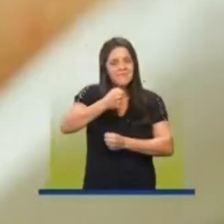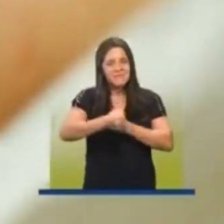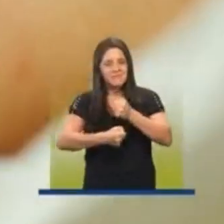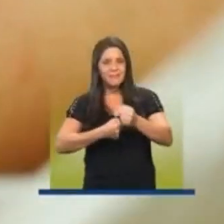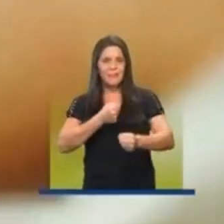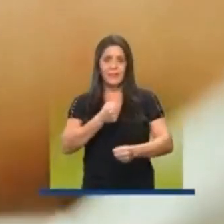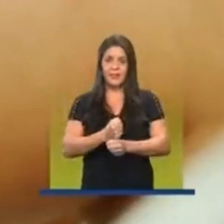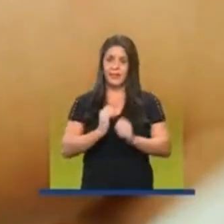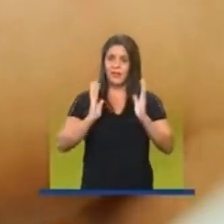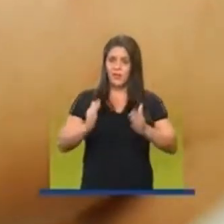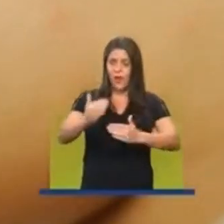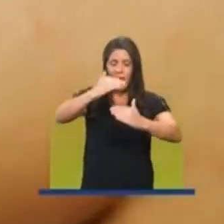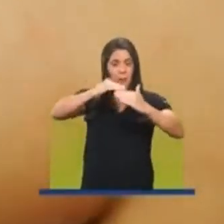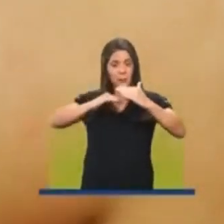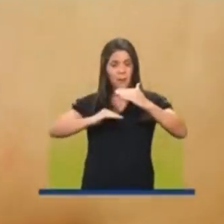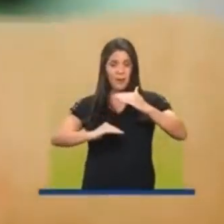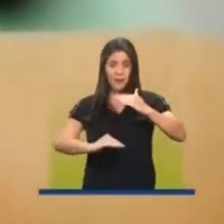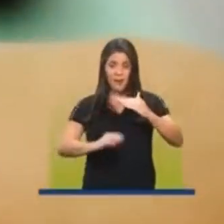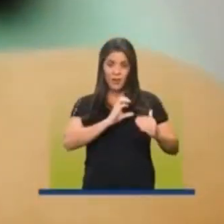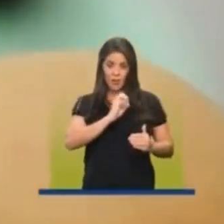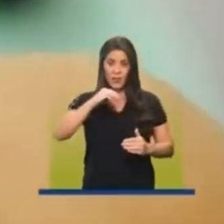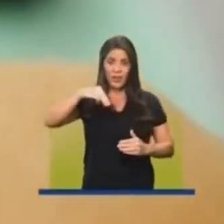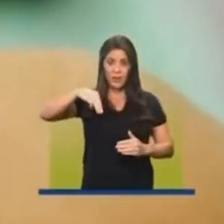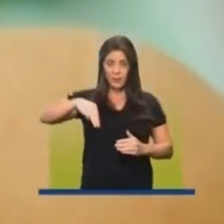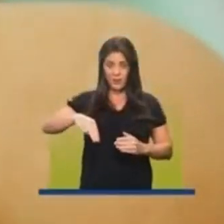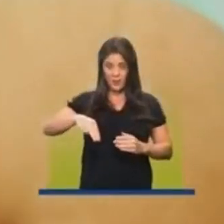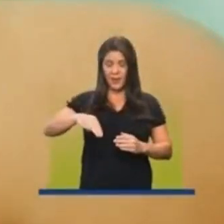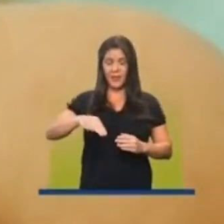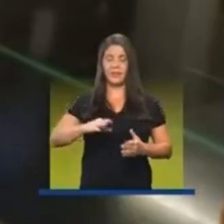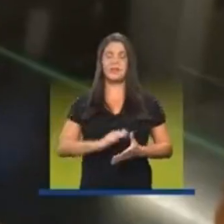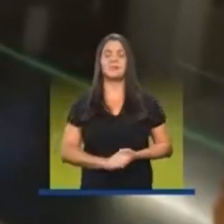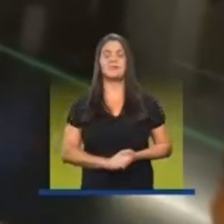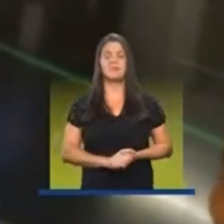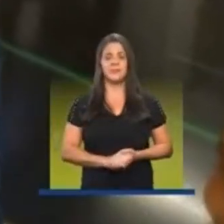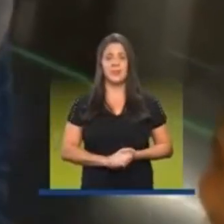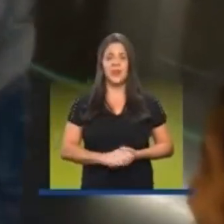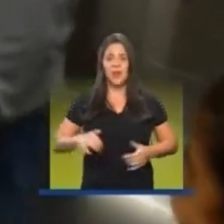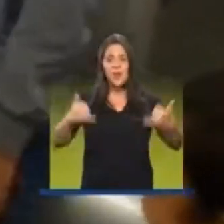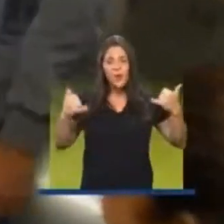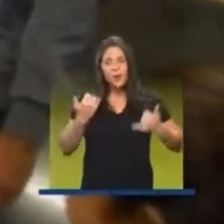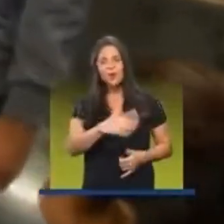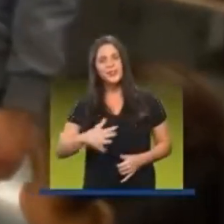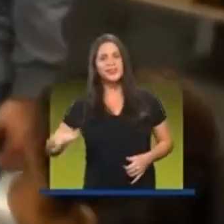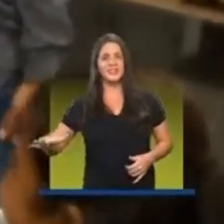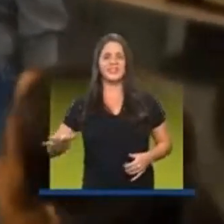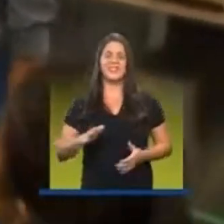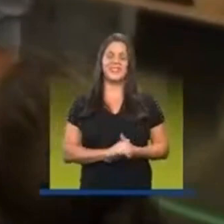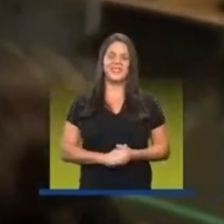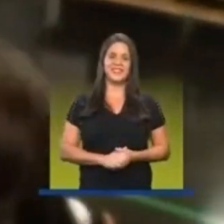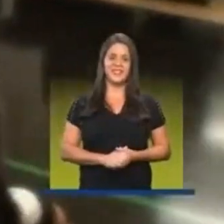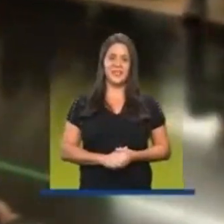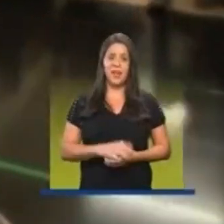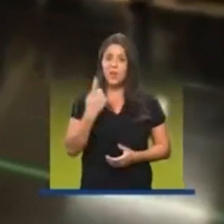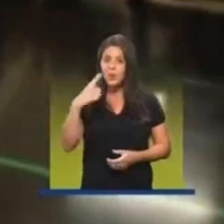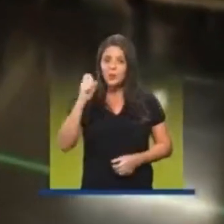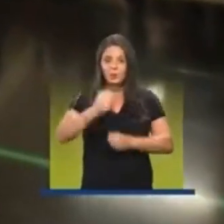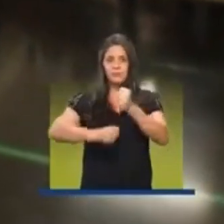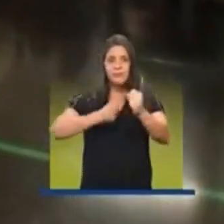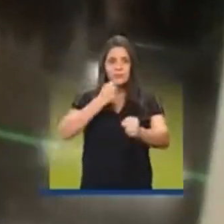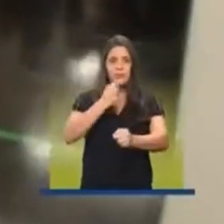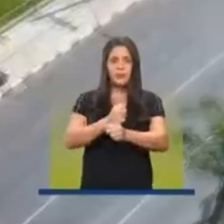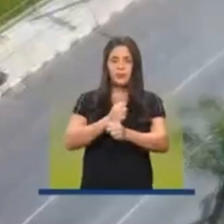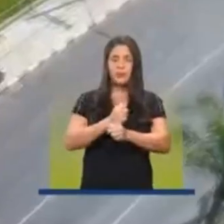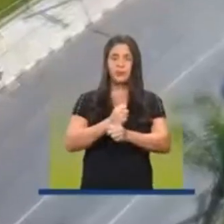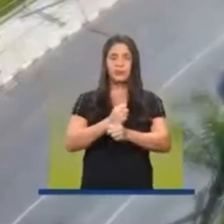ano e já está abaixo do que recomenda a Organização Mundial de Saúde. Orgulho para Santos! Nos últimos oito